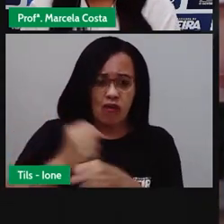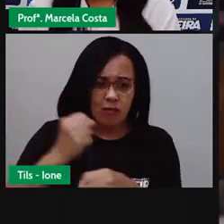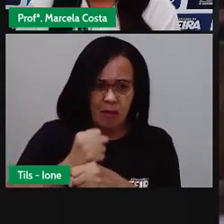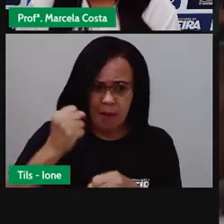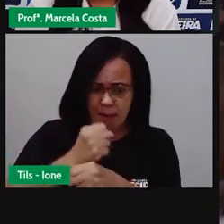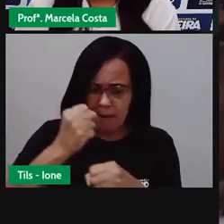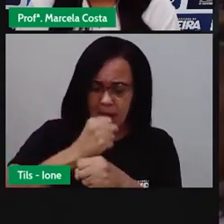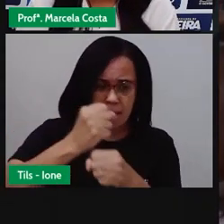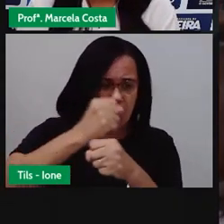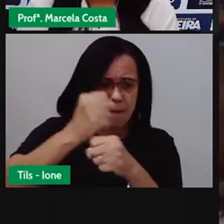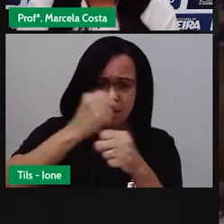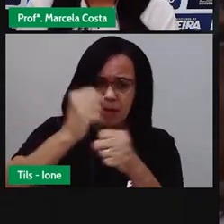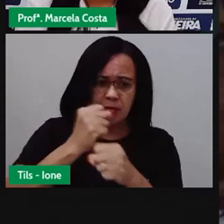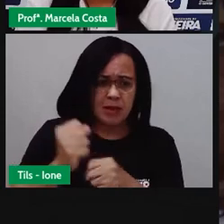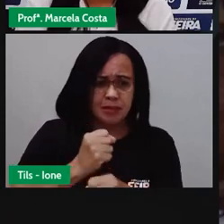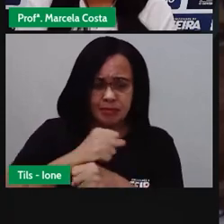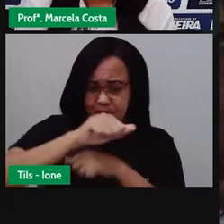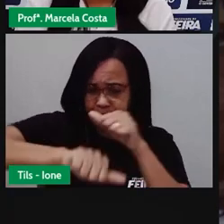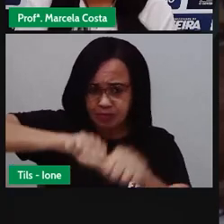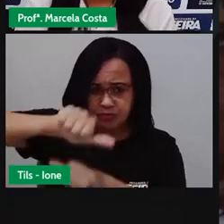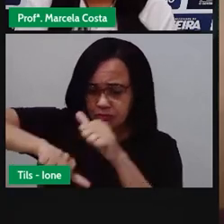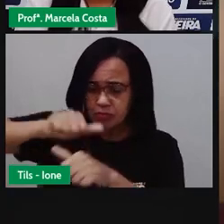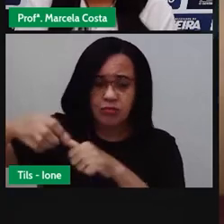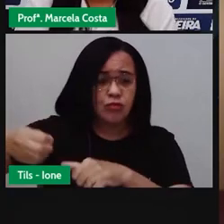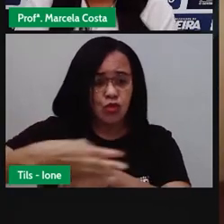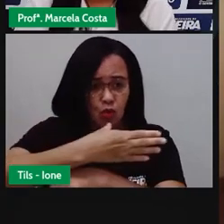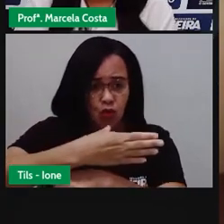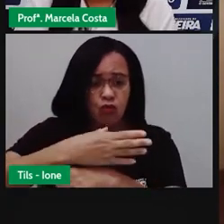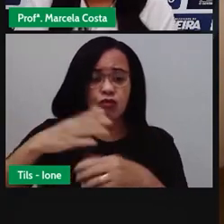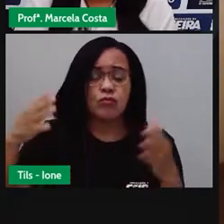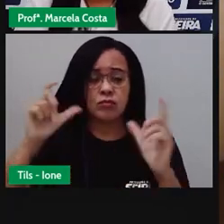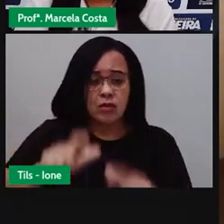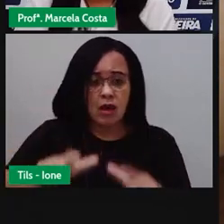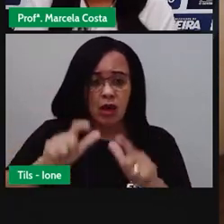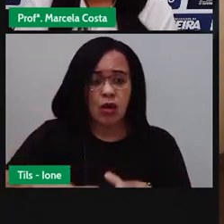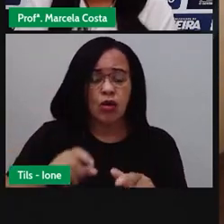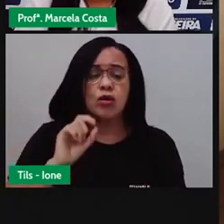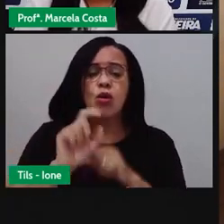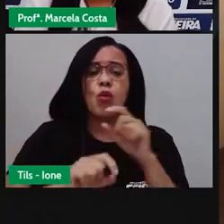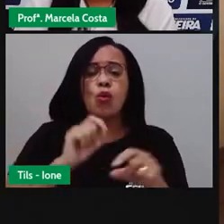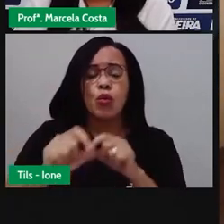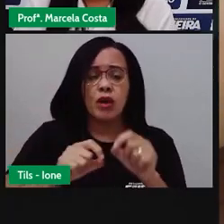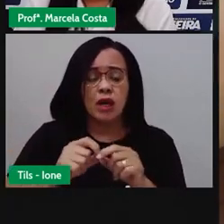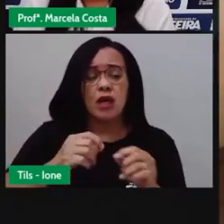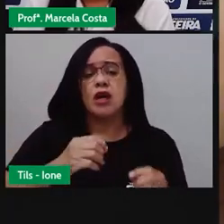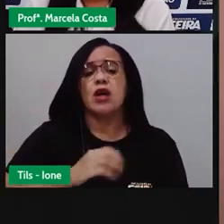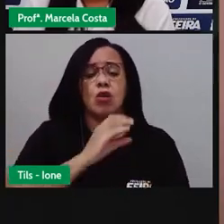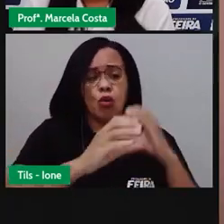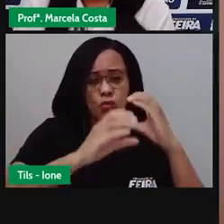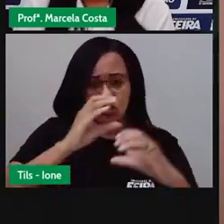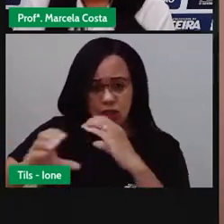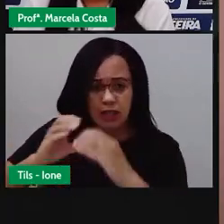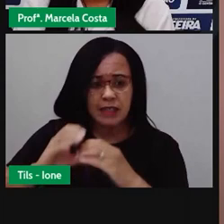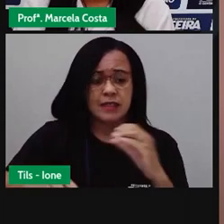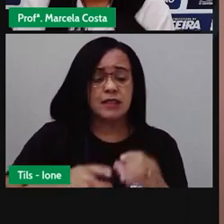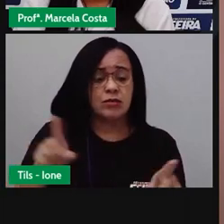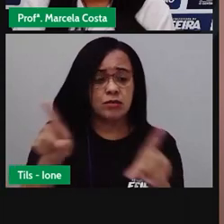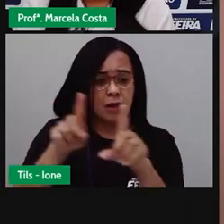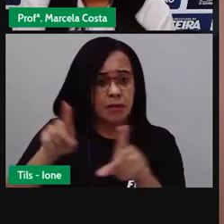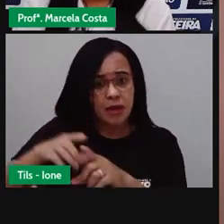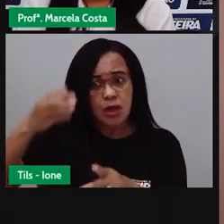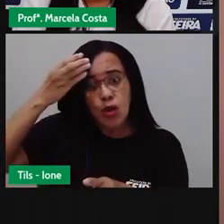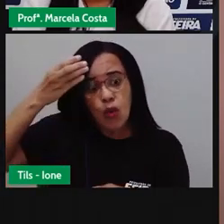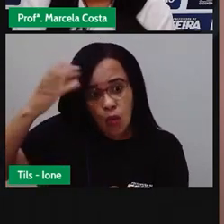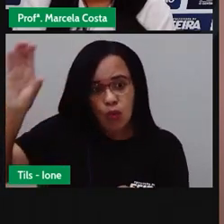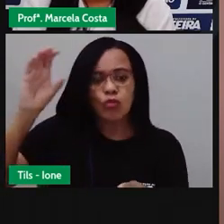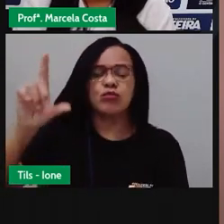gerido pela Fundação Municipal de Tecnologia da Informação, Telecomunicação e Cultura Egberto Tavares Costa. Esse Casarão, sem